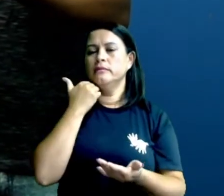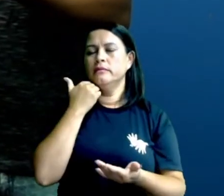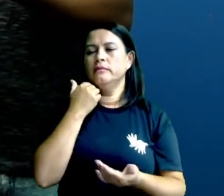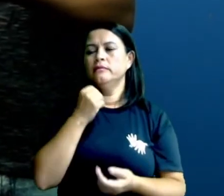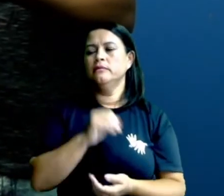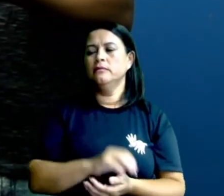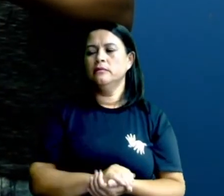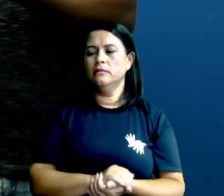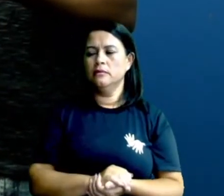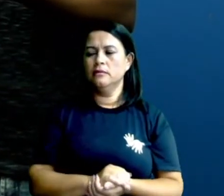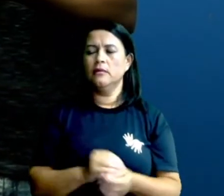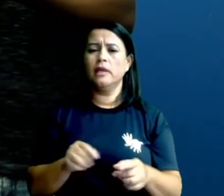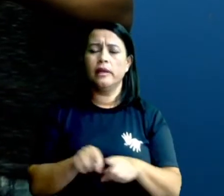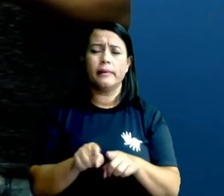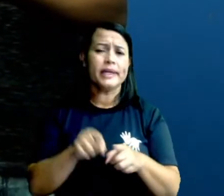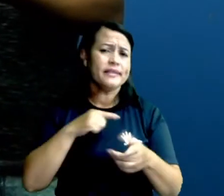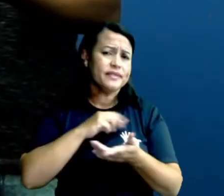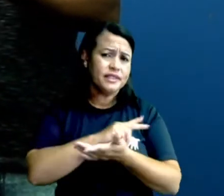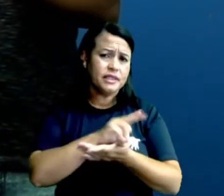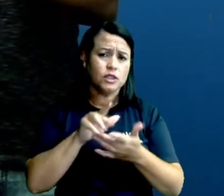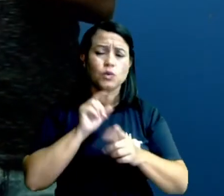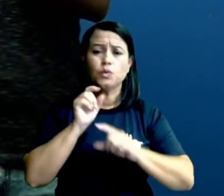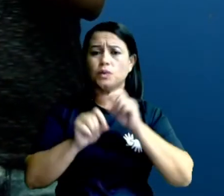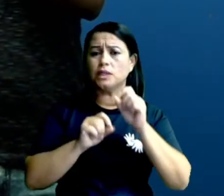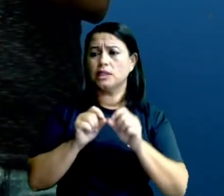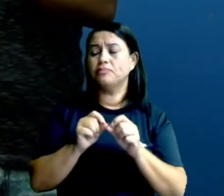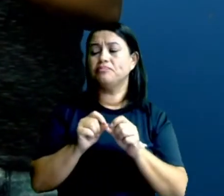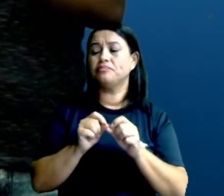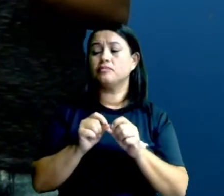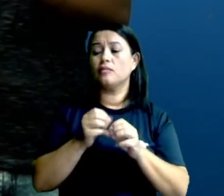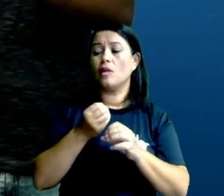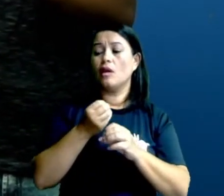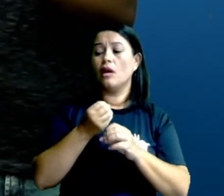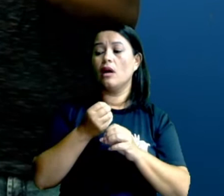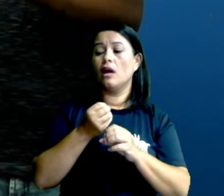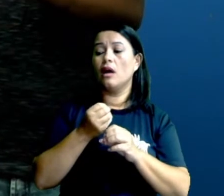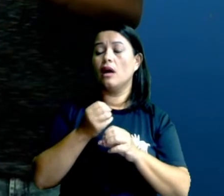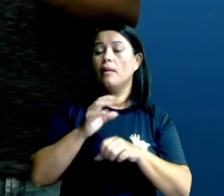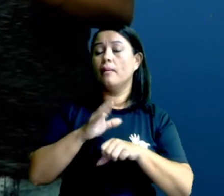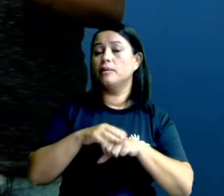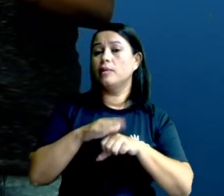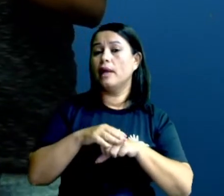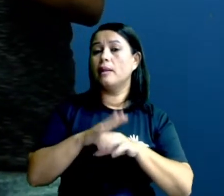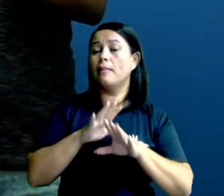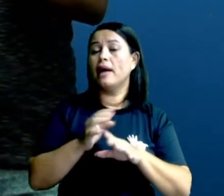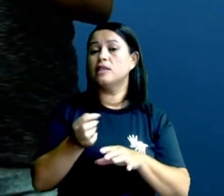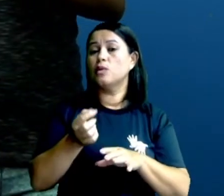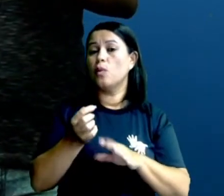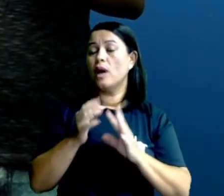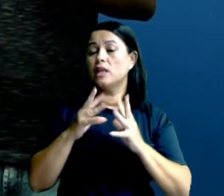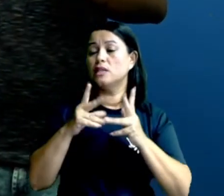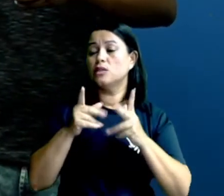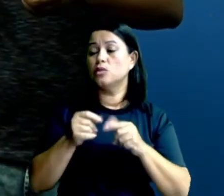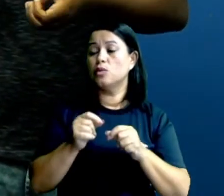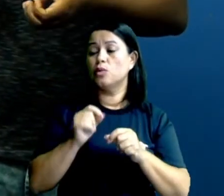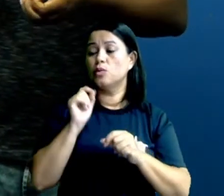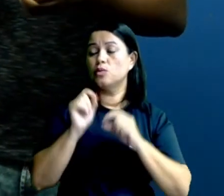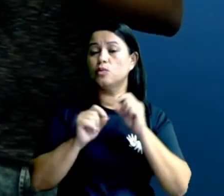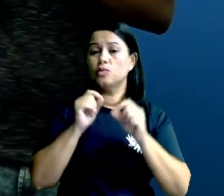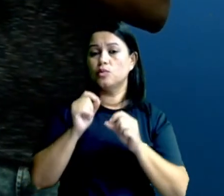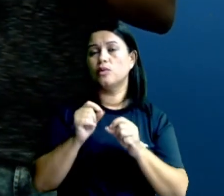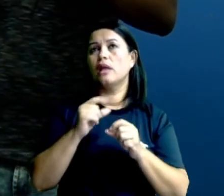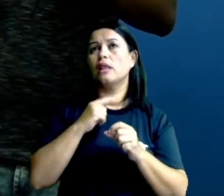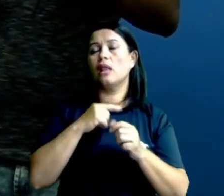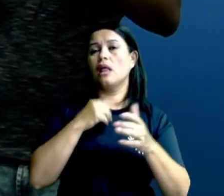mecanismos de ação dos inseticidas atuam de maneira similar, mas quase todos atuando no